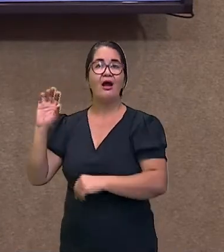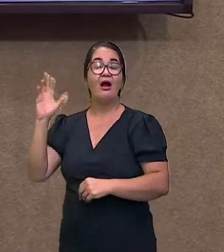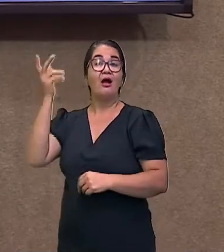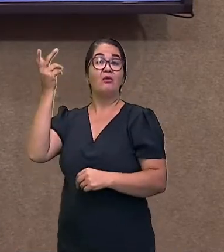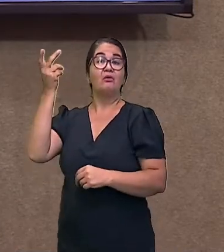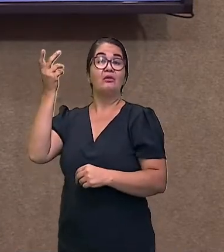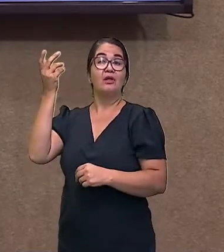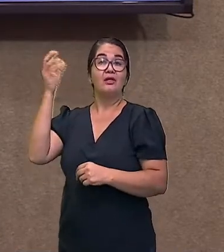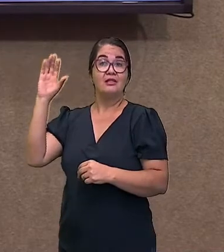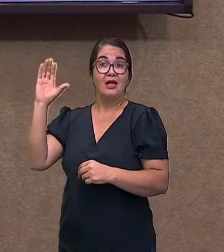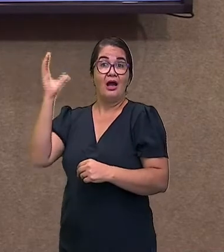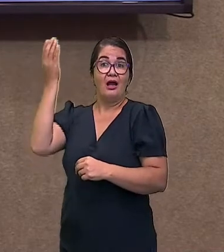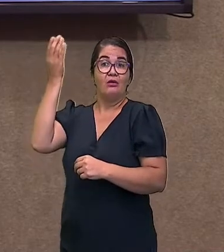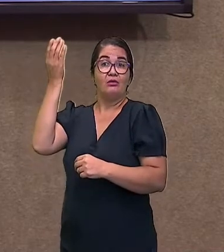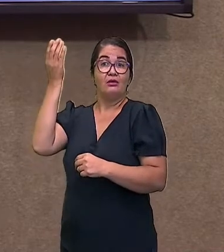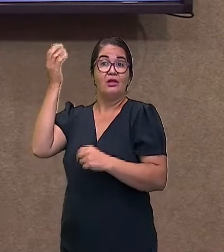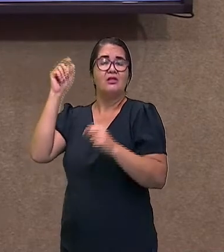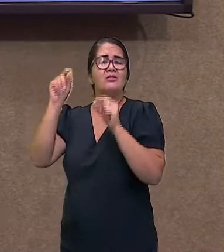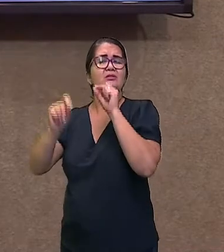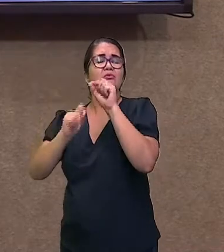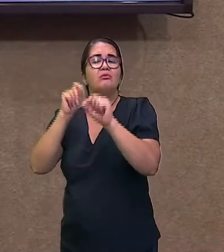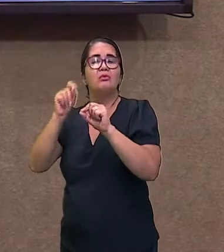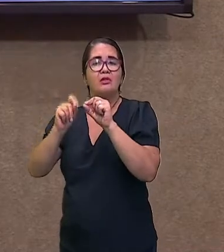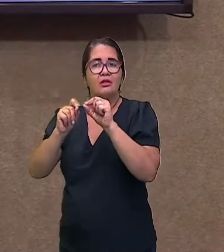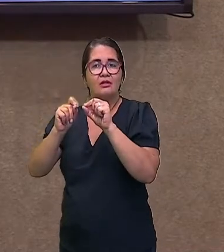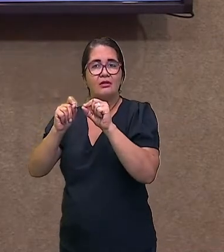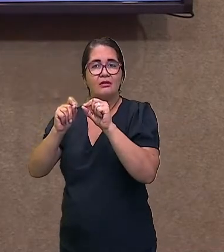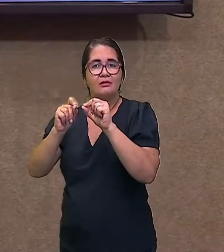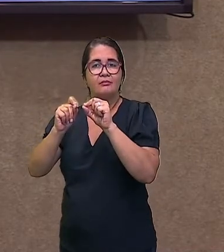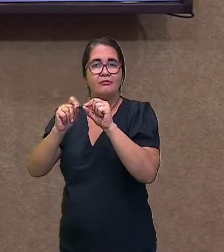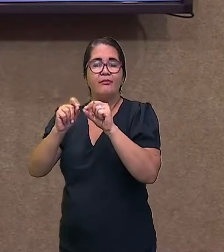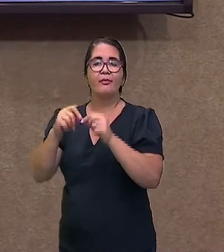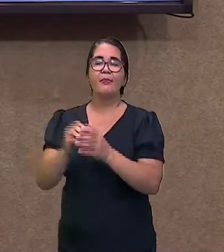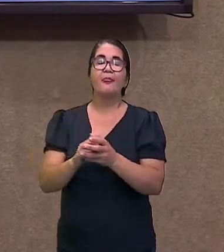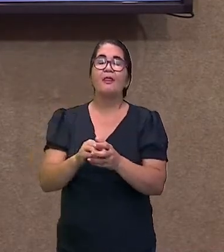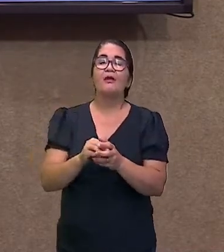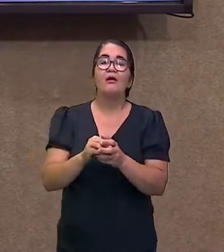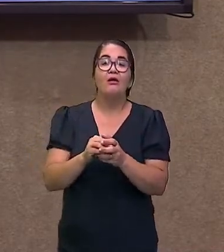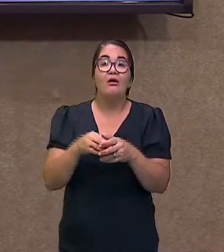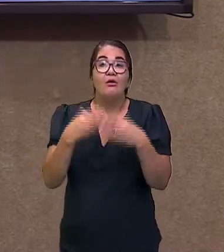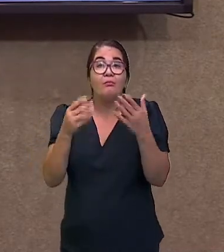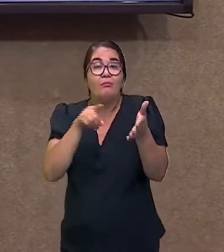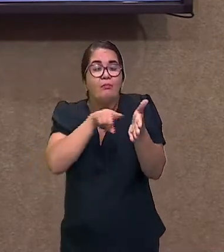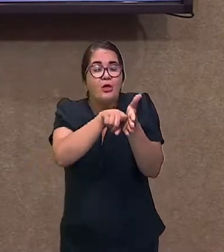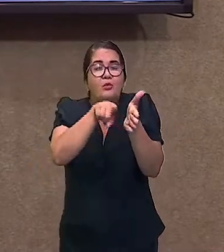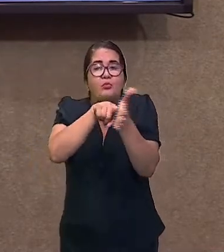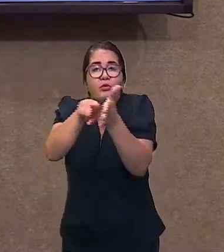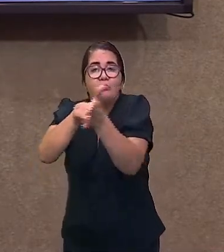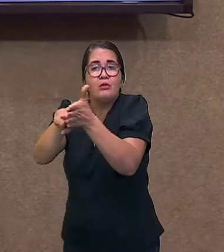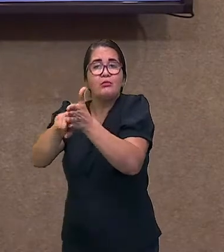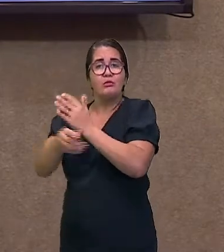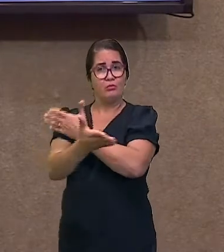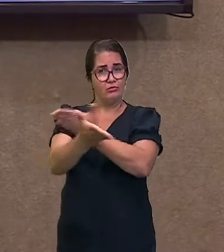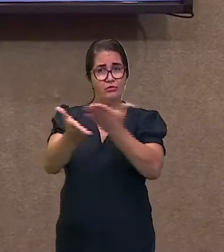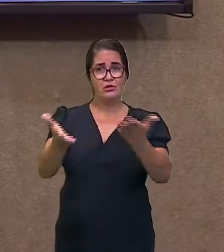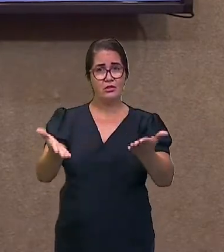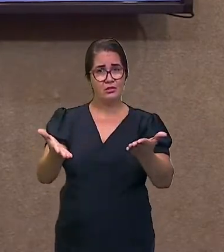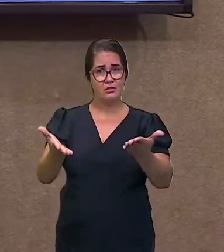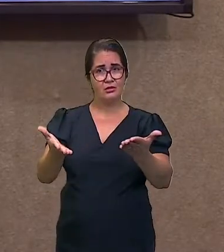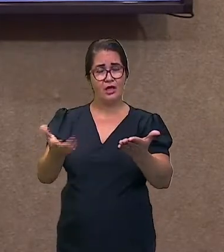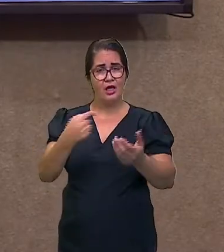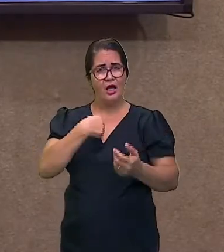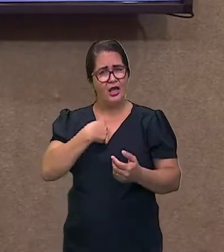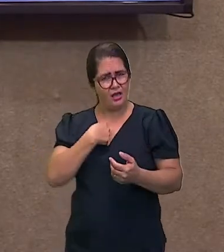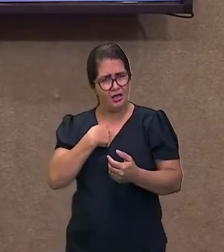Nossa, quantas perguntas! O que eu posso fazer para que